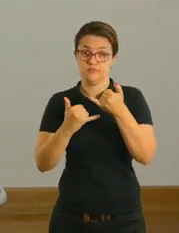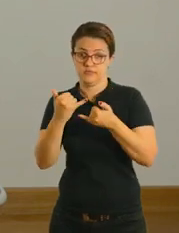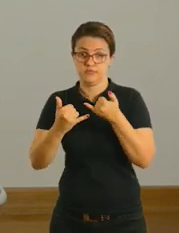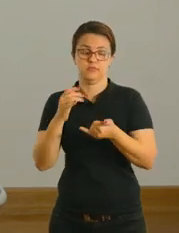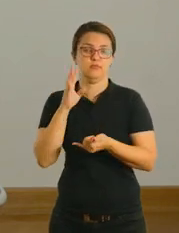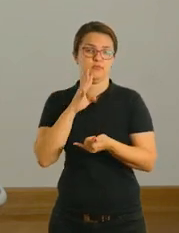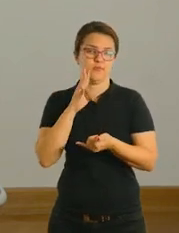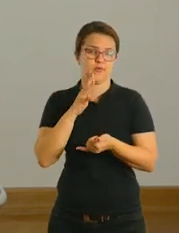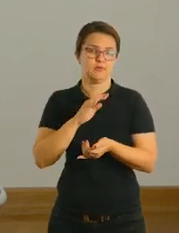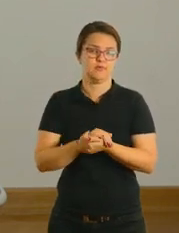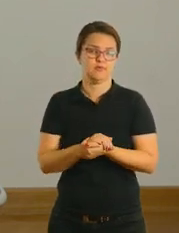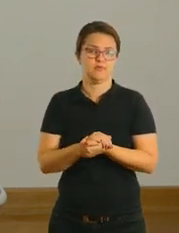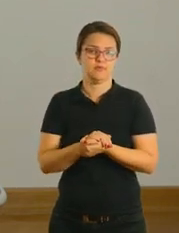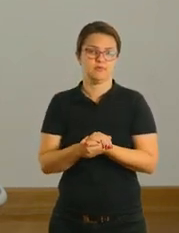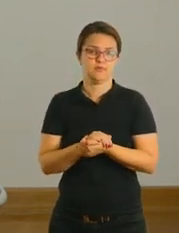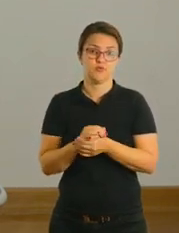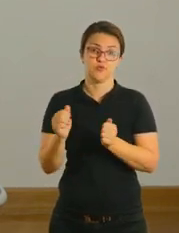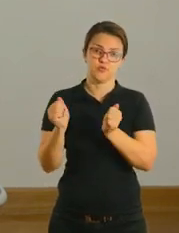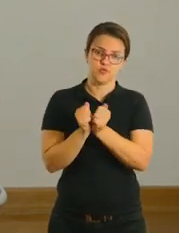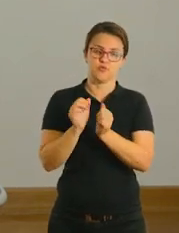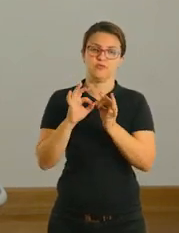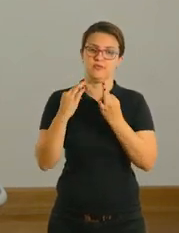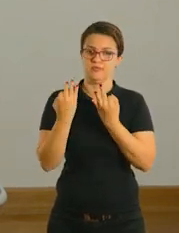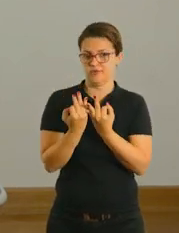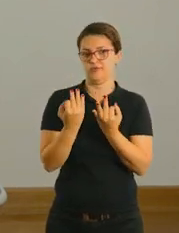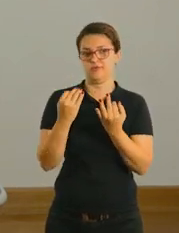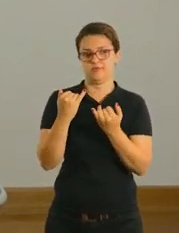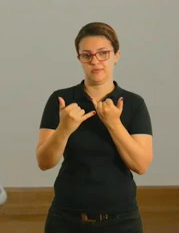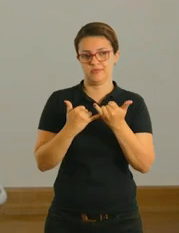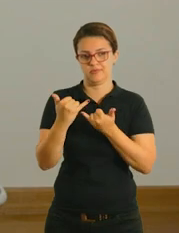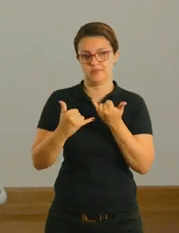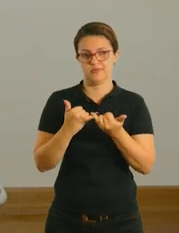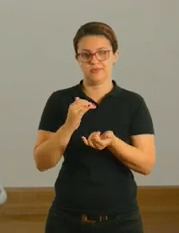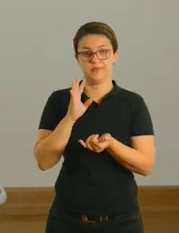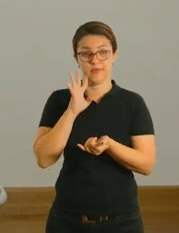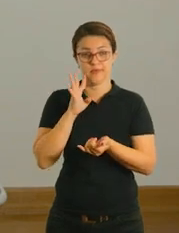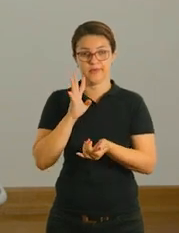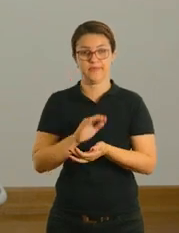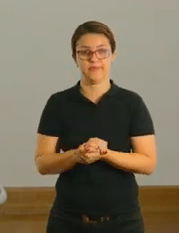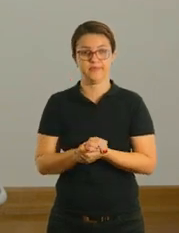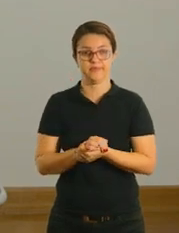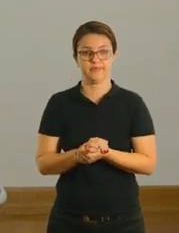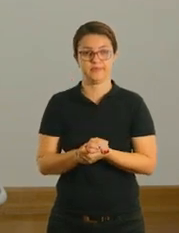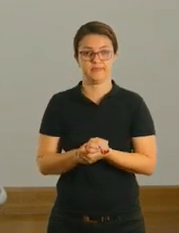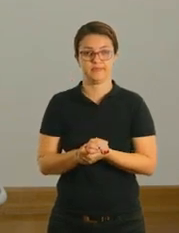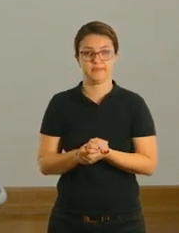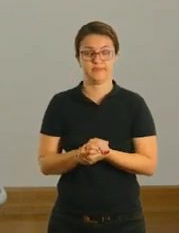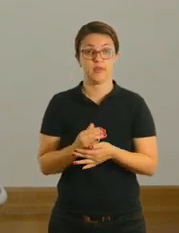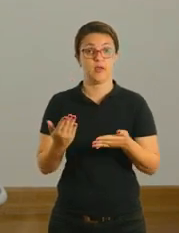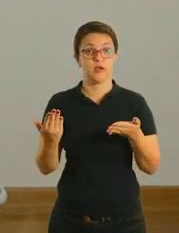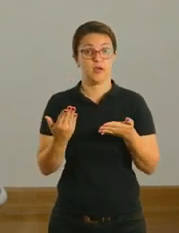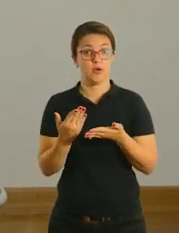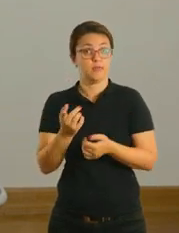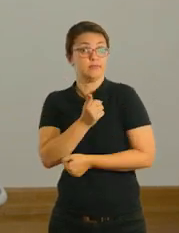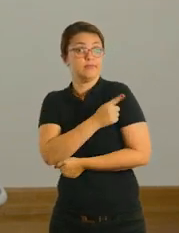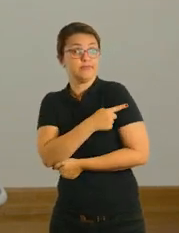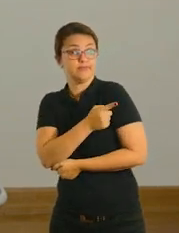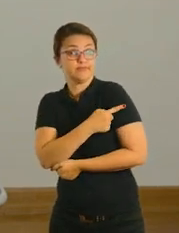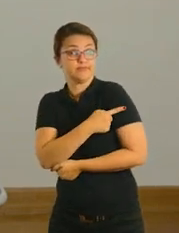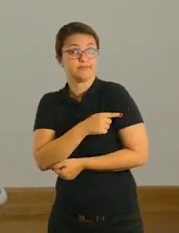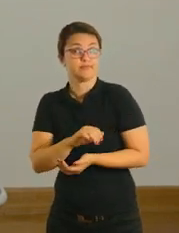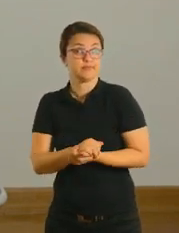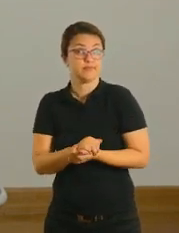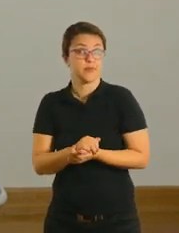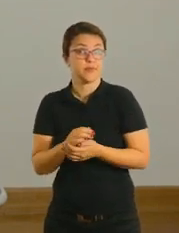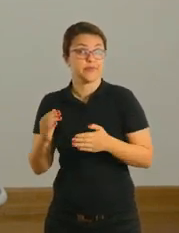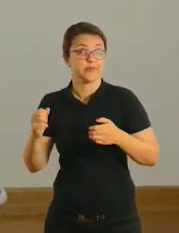certeza vai ser uma brincadeira bem legal e bem divertida com toda a família. Agora vamos para a turma do primeiro ano? Para vocês